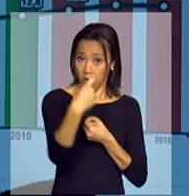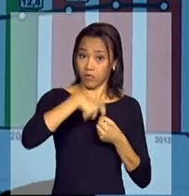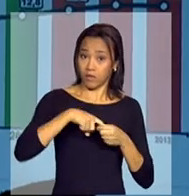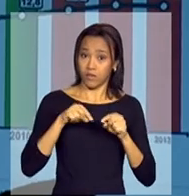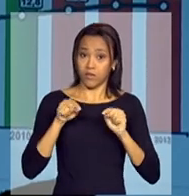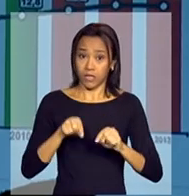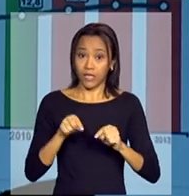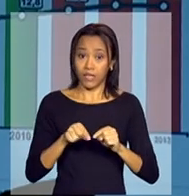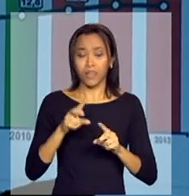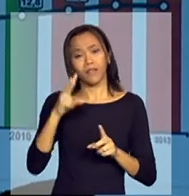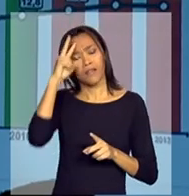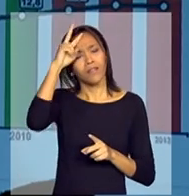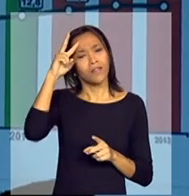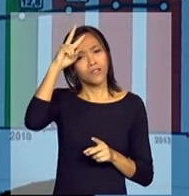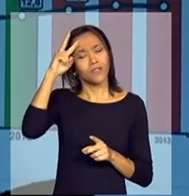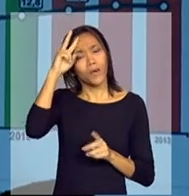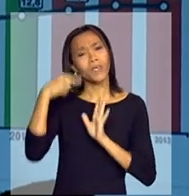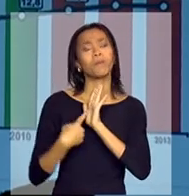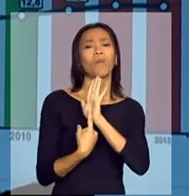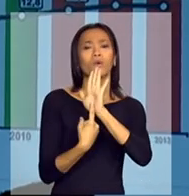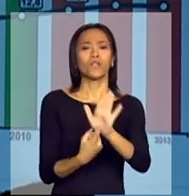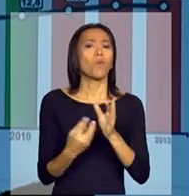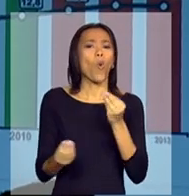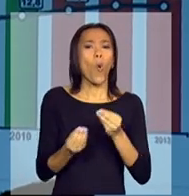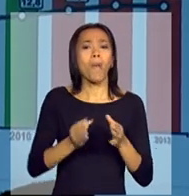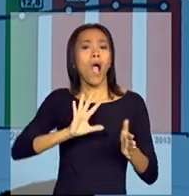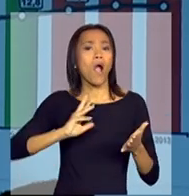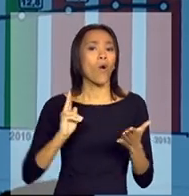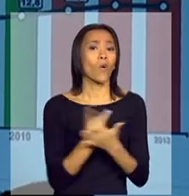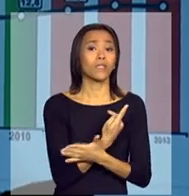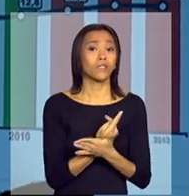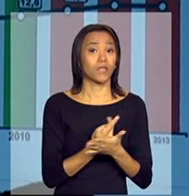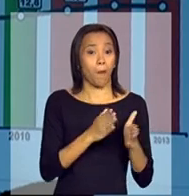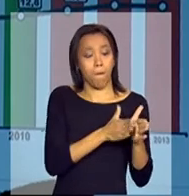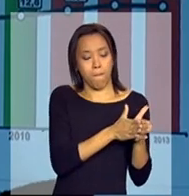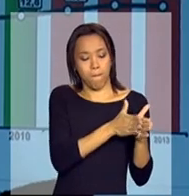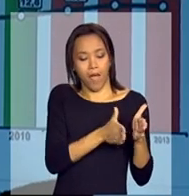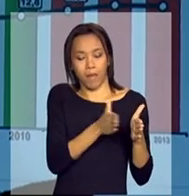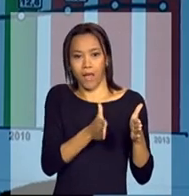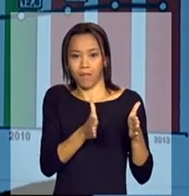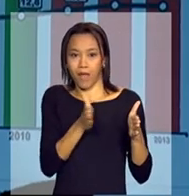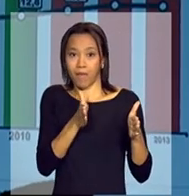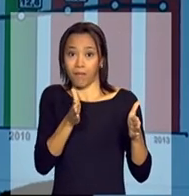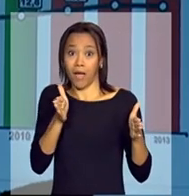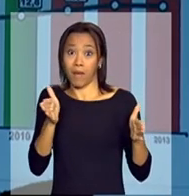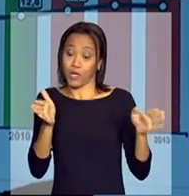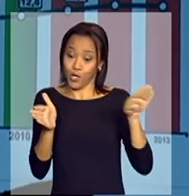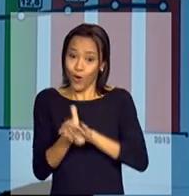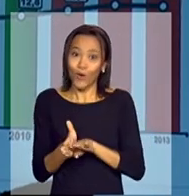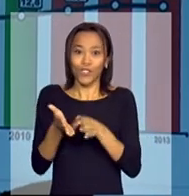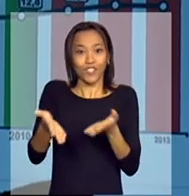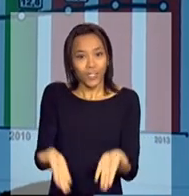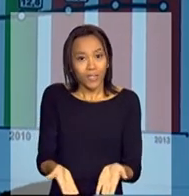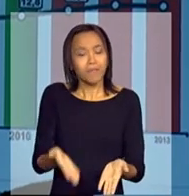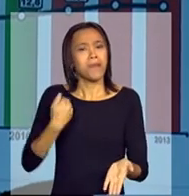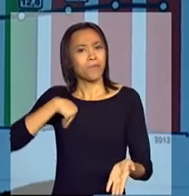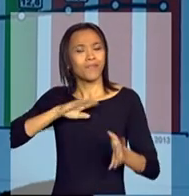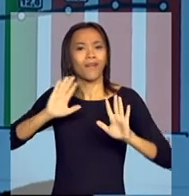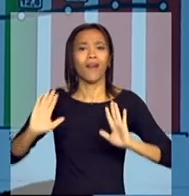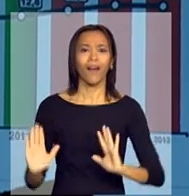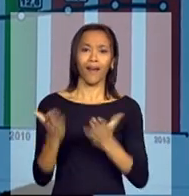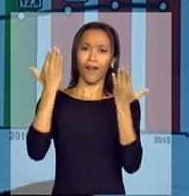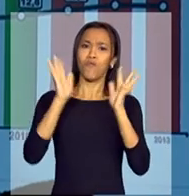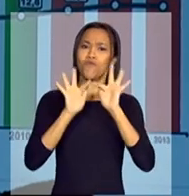pouco na história, e mostrando a trajetória que permite que hoje a gente chegue nesse momento e possa comemorar